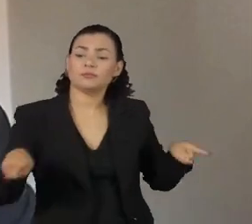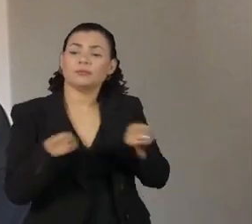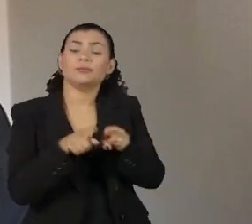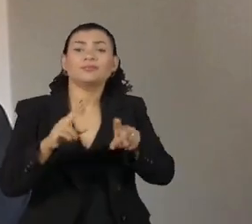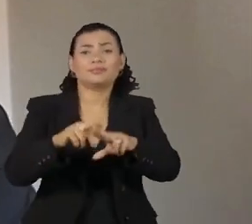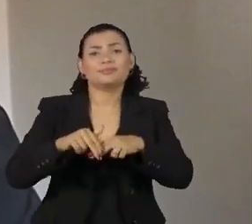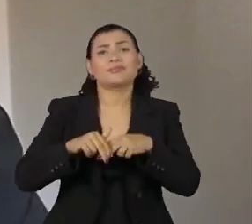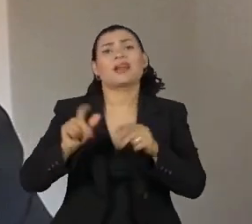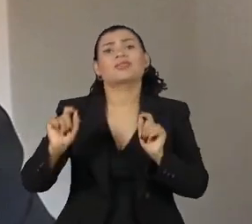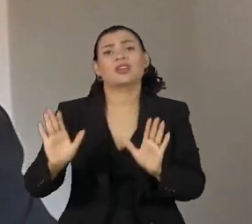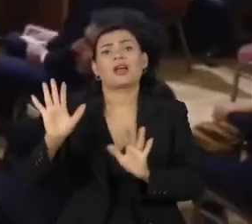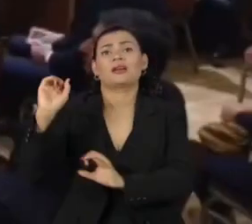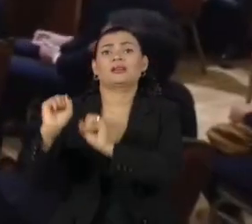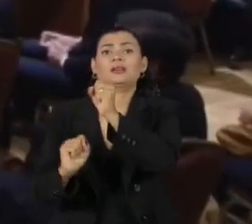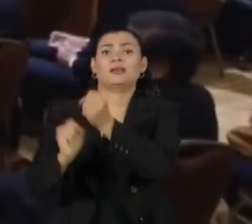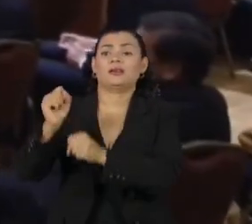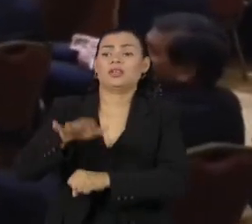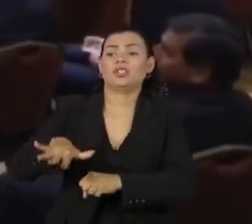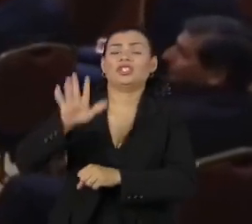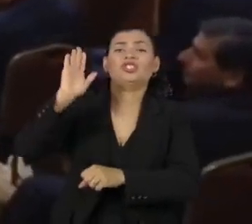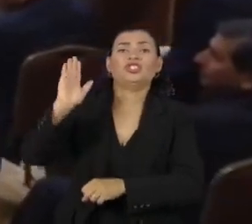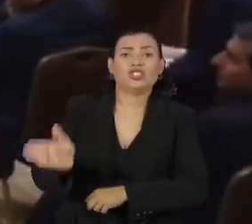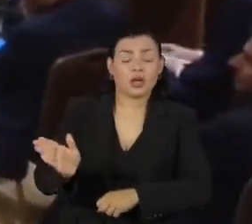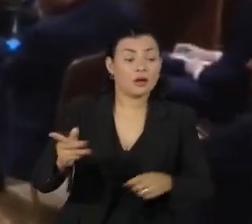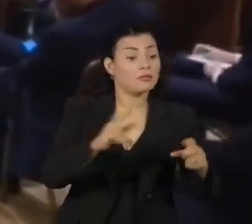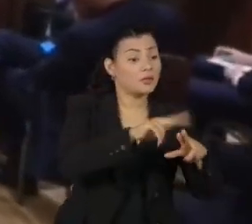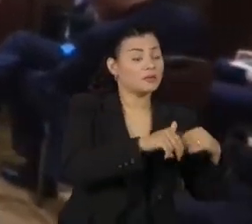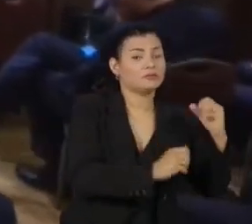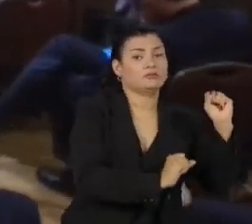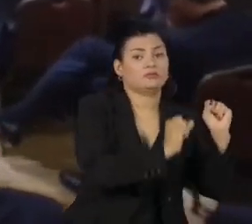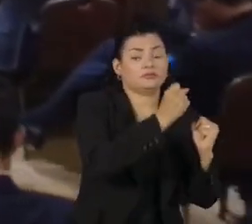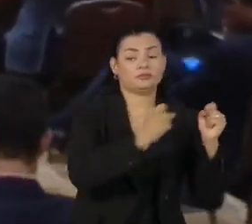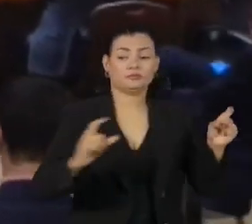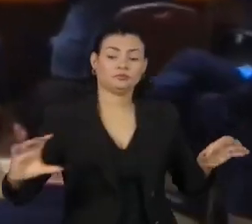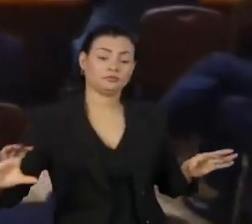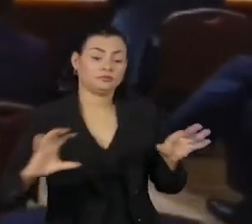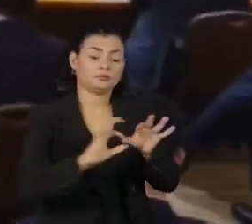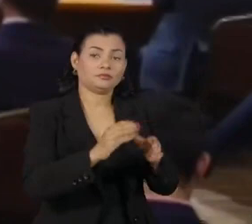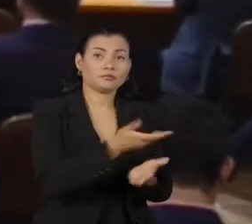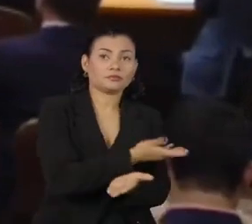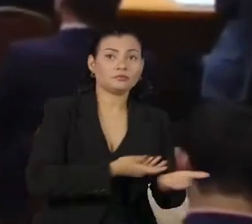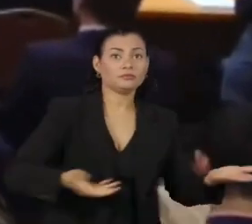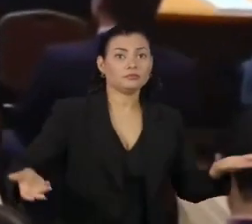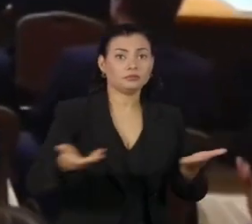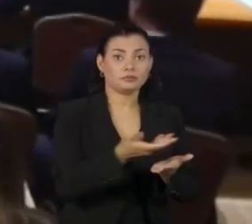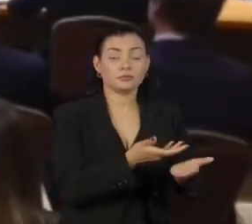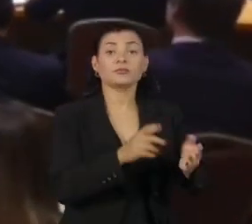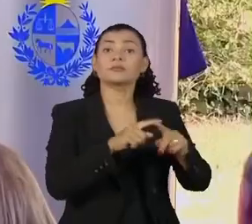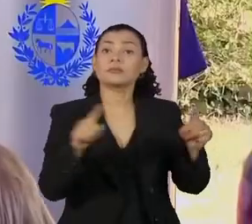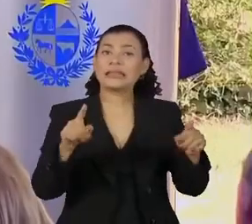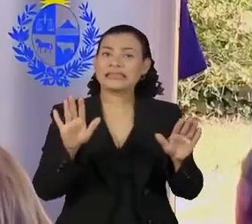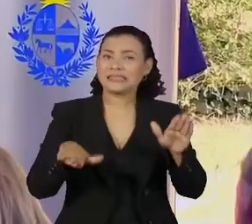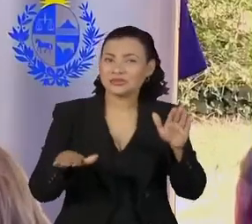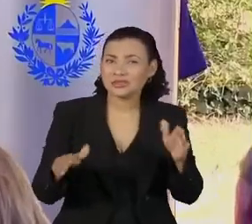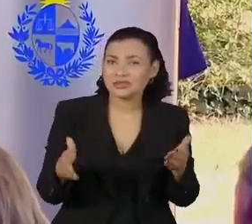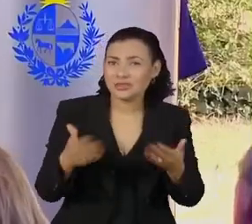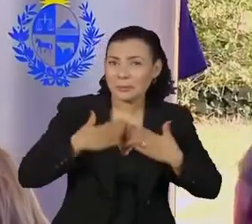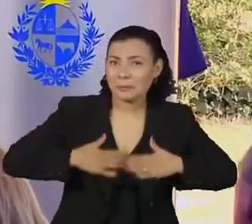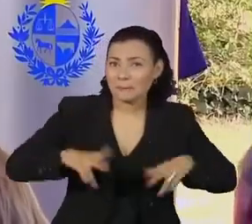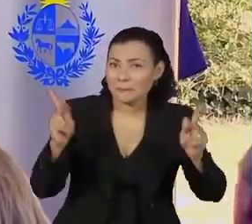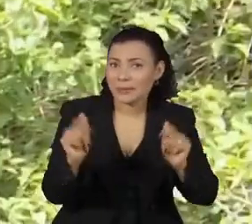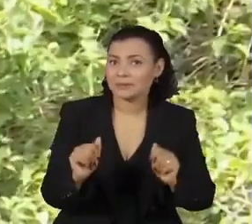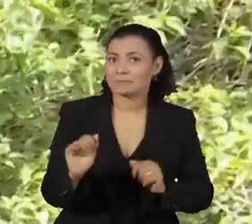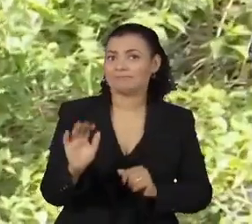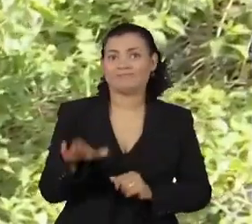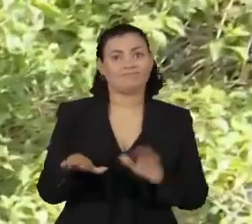mercado já industrializado. Mas mesmo entre os parceiros do Mercosul, as relações nem sempre são cordiais. Quando esteve no